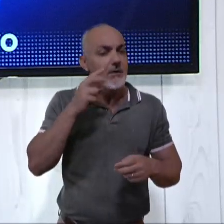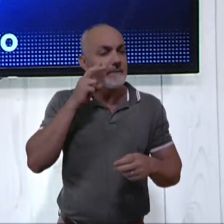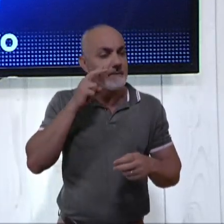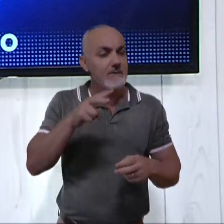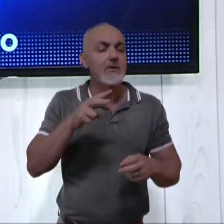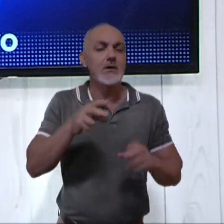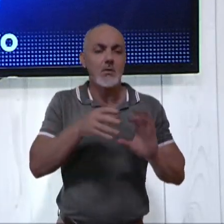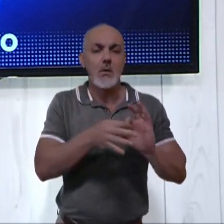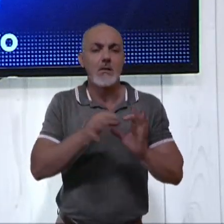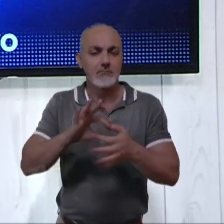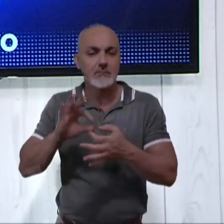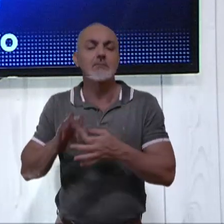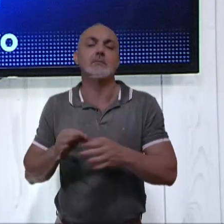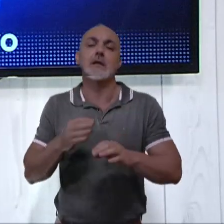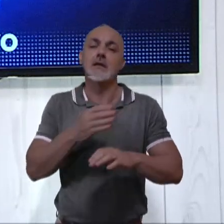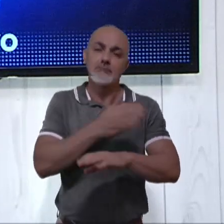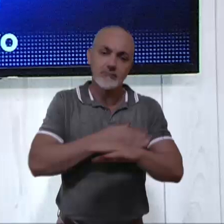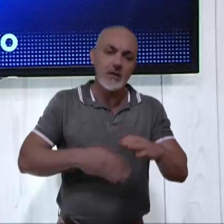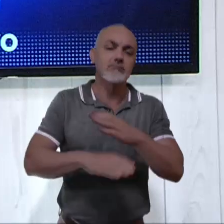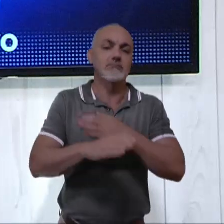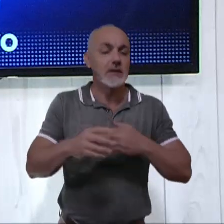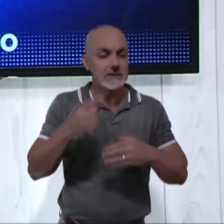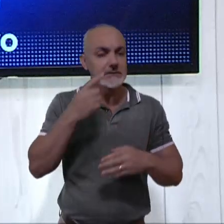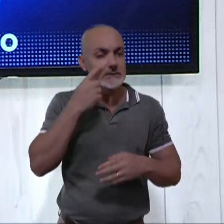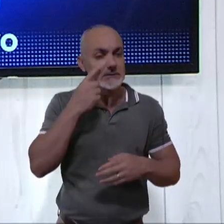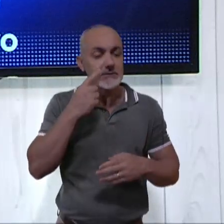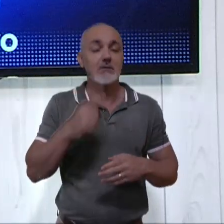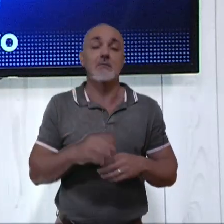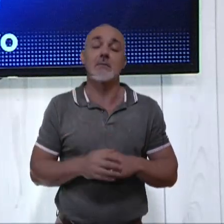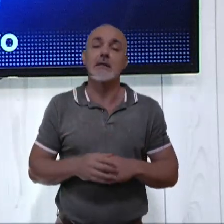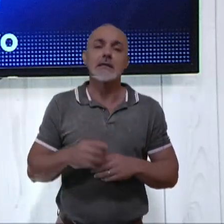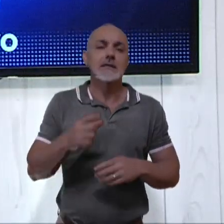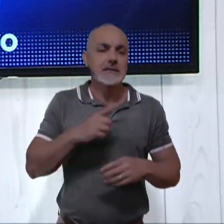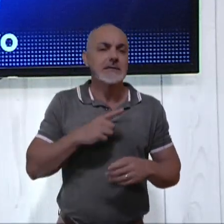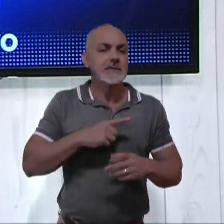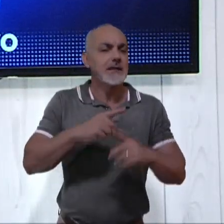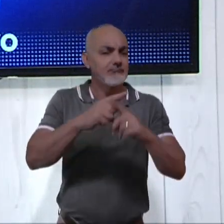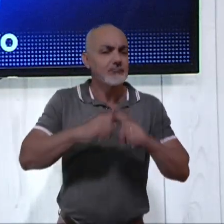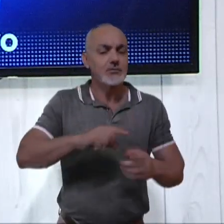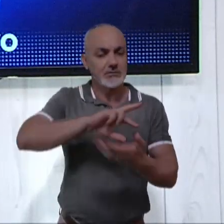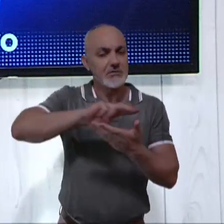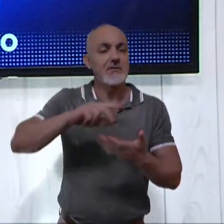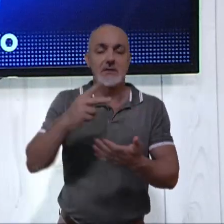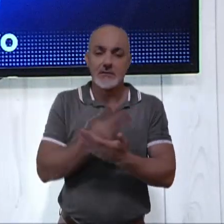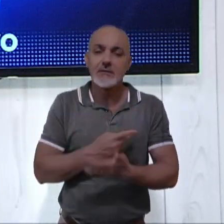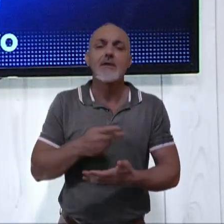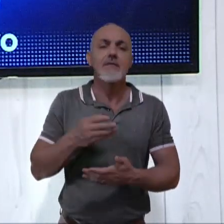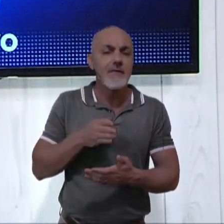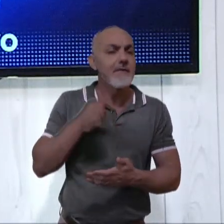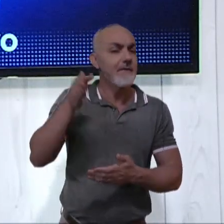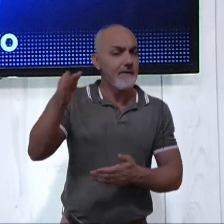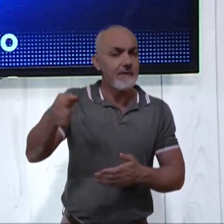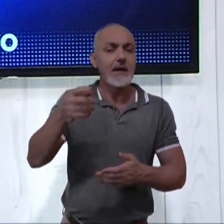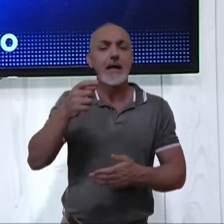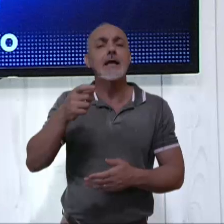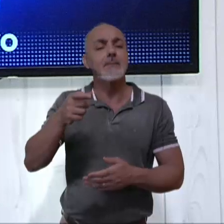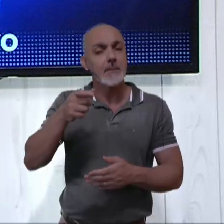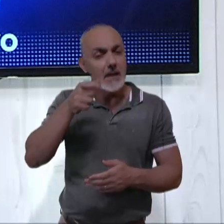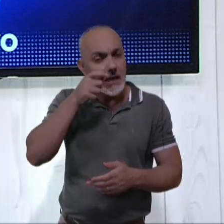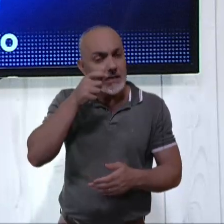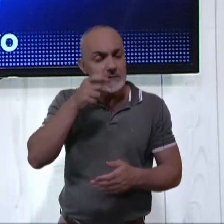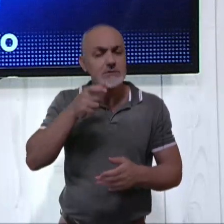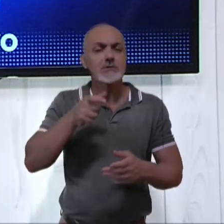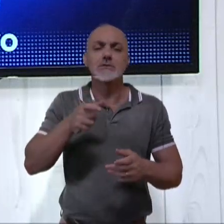Paralimpíada, tem muita atleta chegando e tem muita competição acontecendo também. Então, vai lá assistir, vai ser bem interessante.